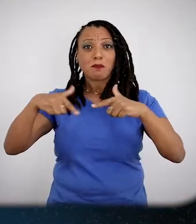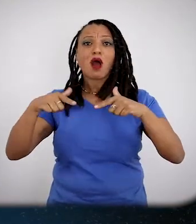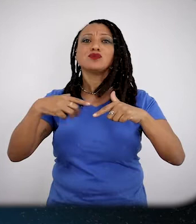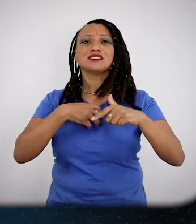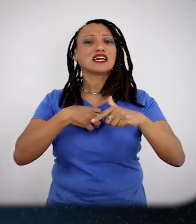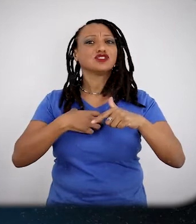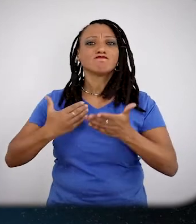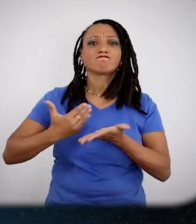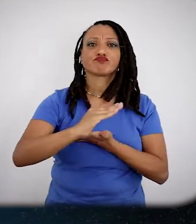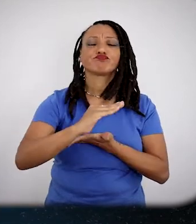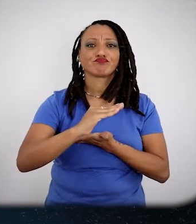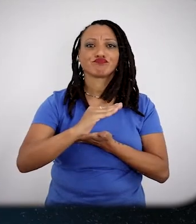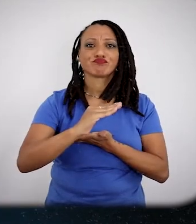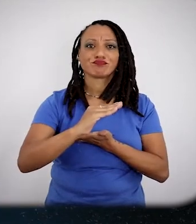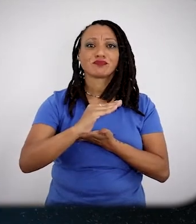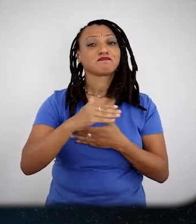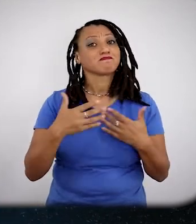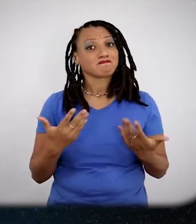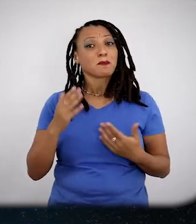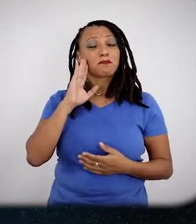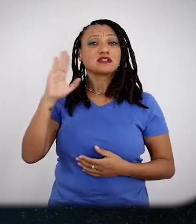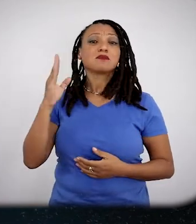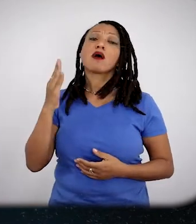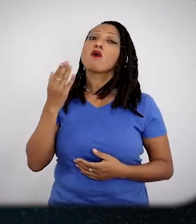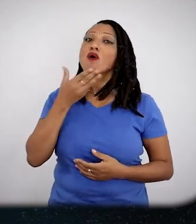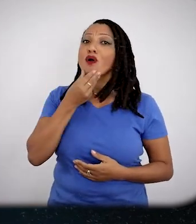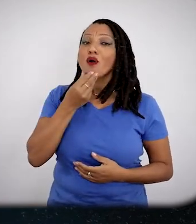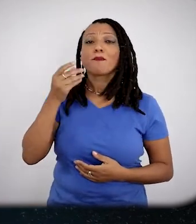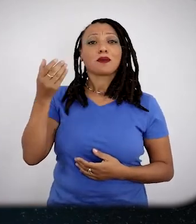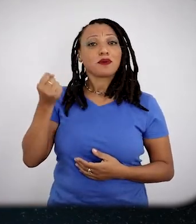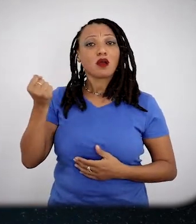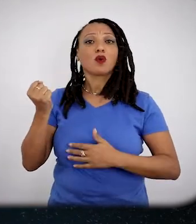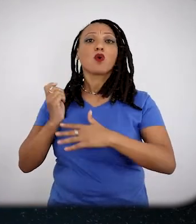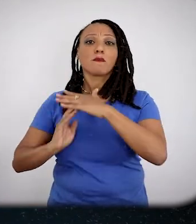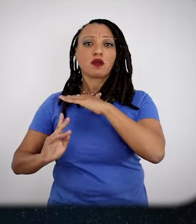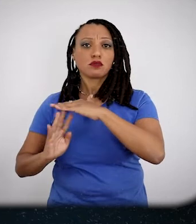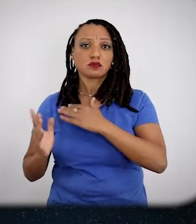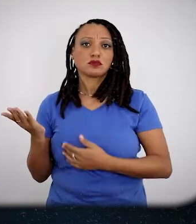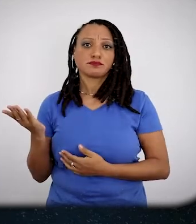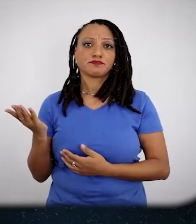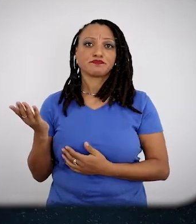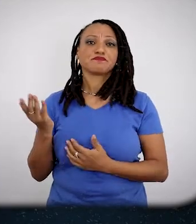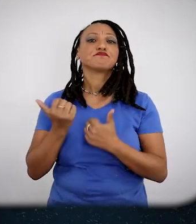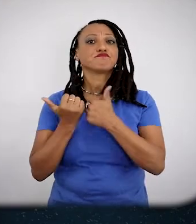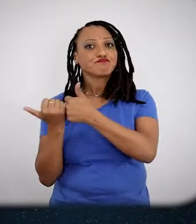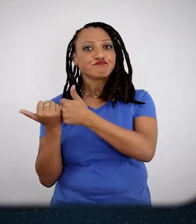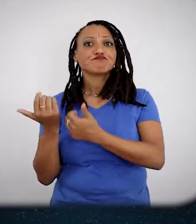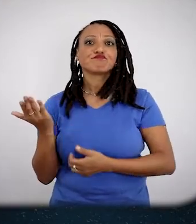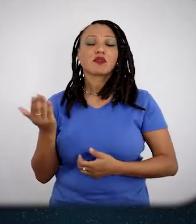trabalhadores, em prol do trabalhador branco imigrante, as mulheres negras vão